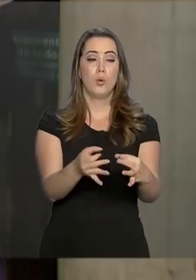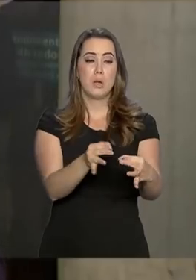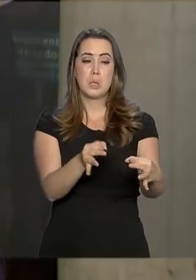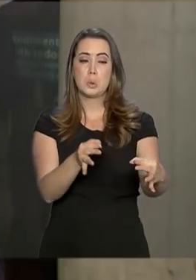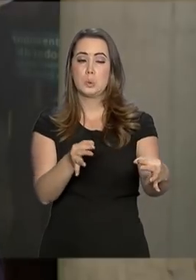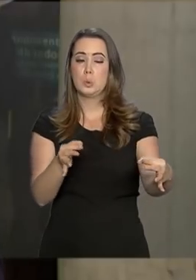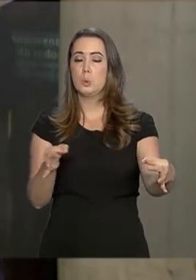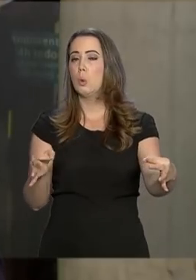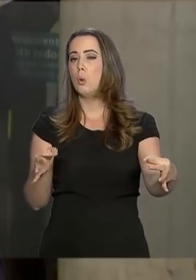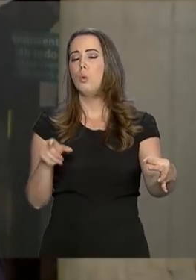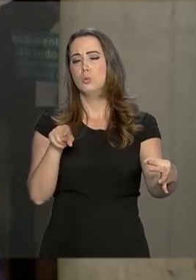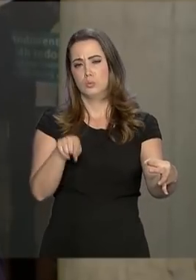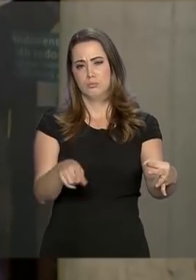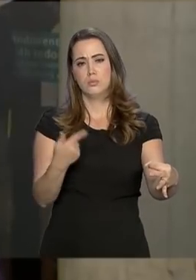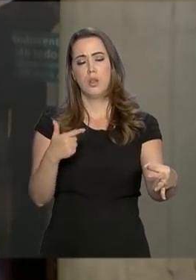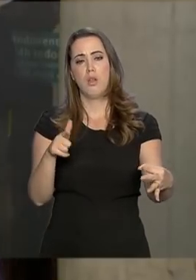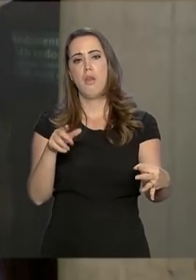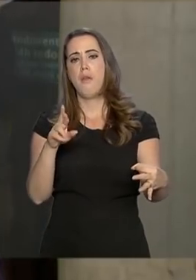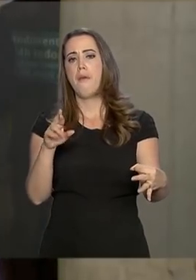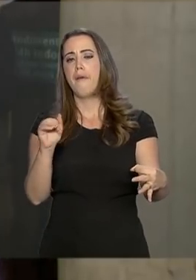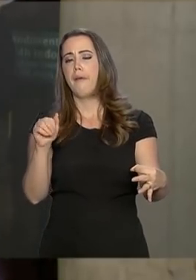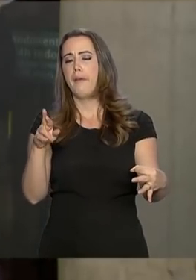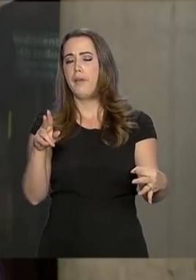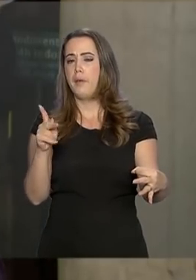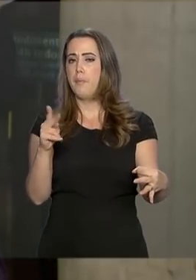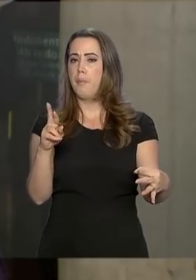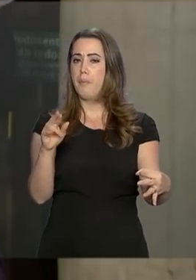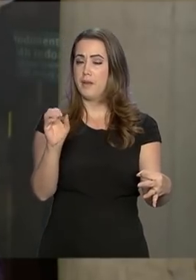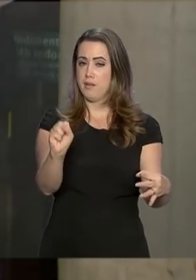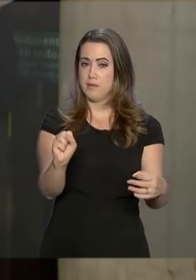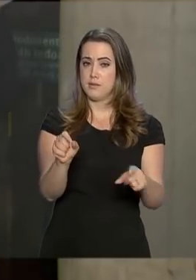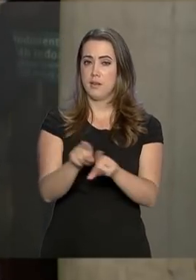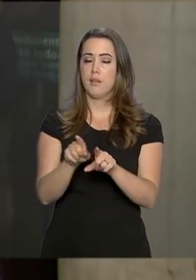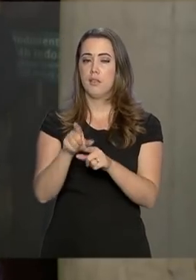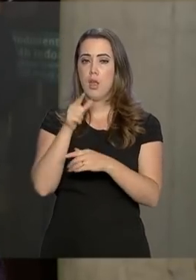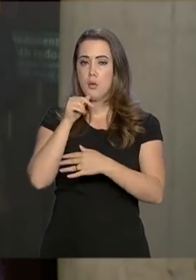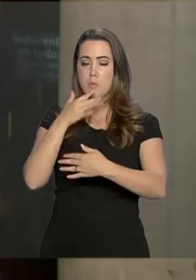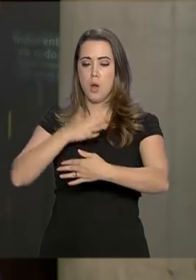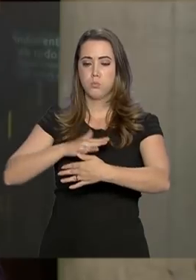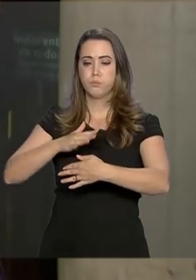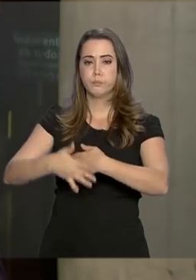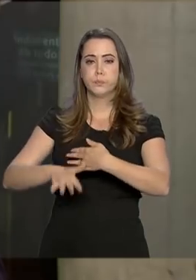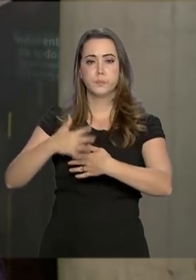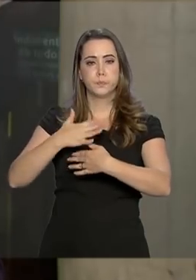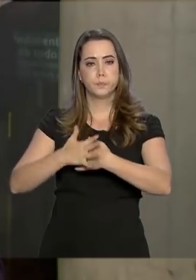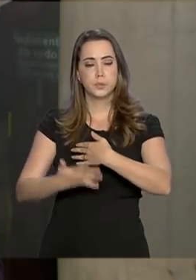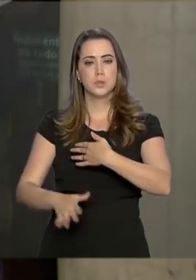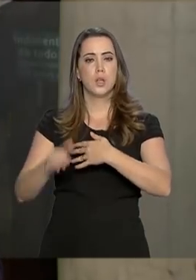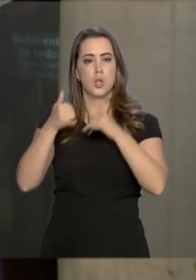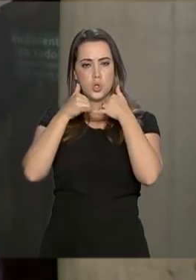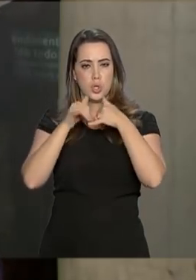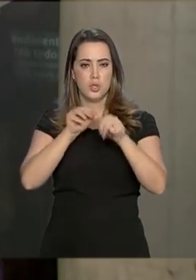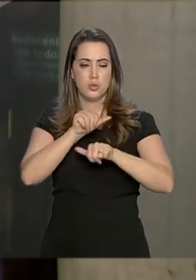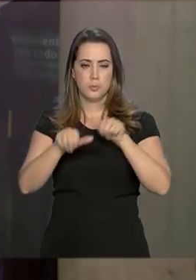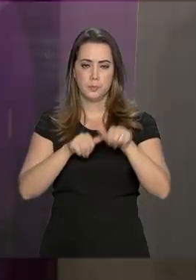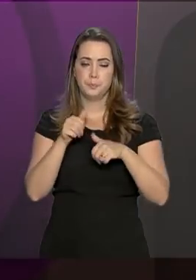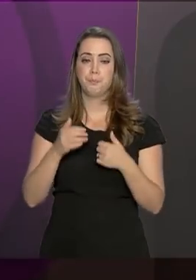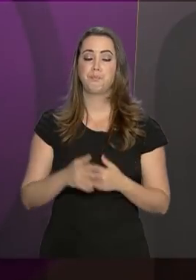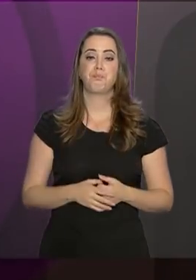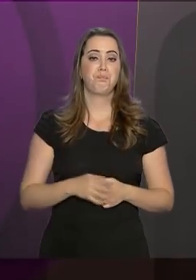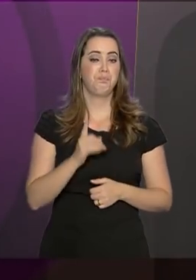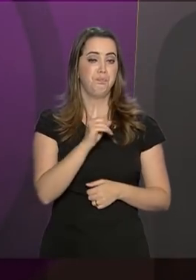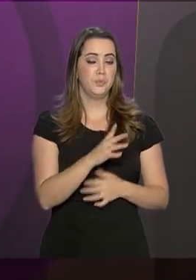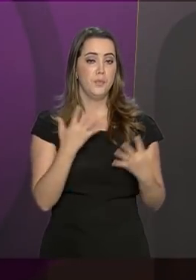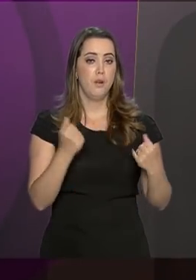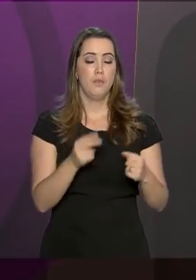Na represa de Retiro Baixo, onde funciona uma usina hidroelétrica Vamos agora até Brasília conversar com